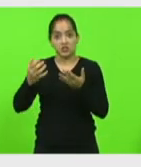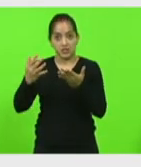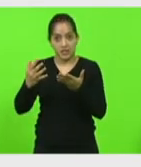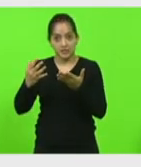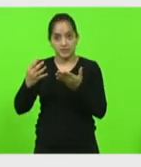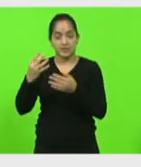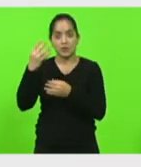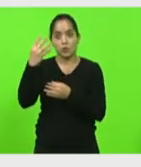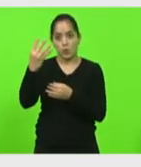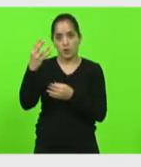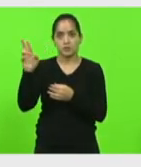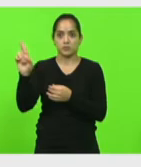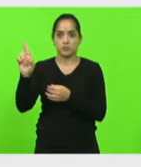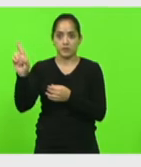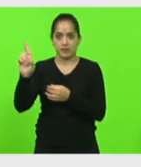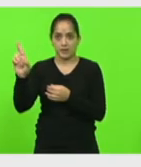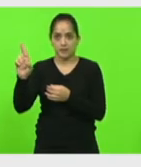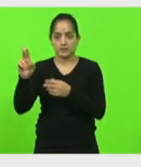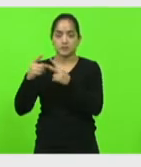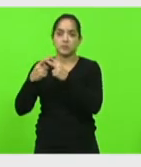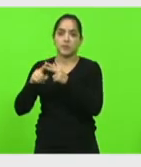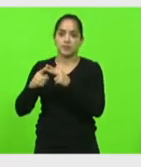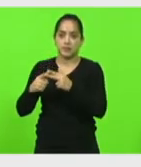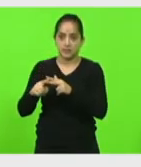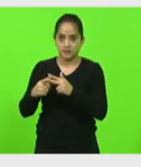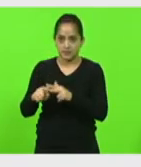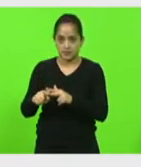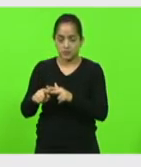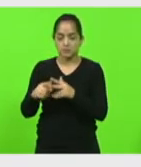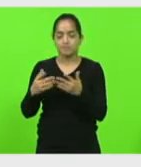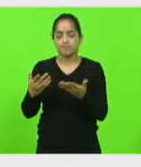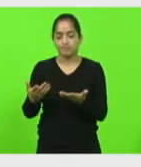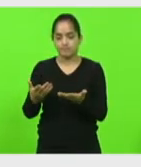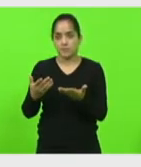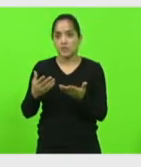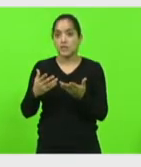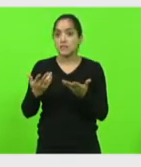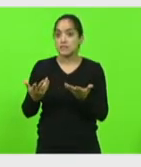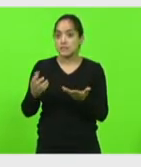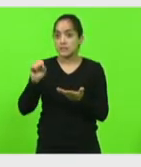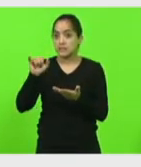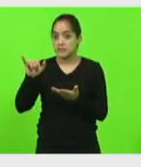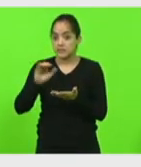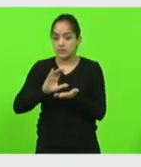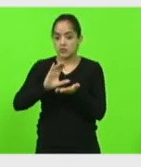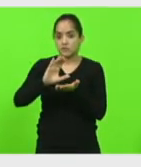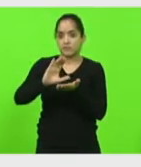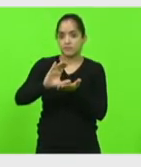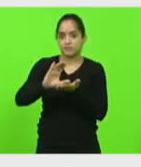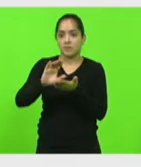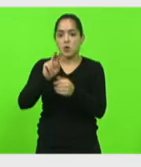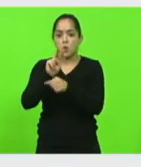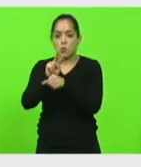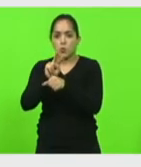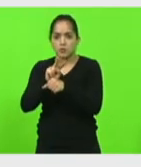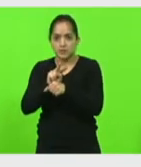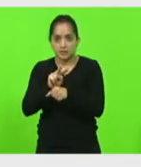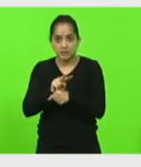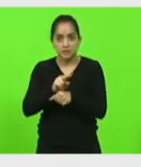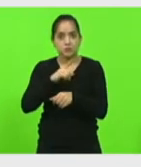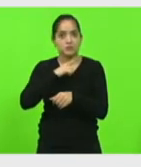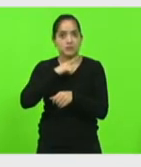para fazer restauração se nós investimos investíssemos mais conservando aquilo que temos